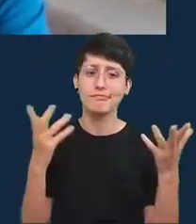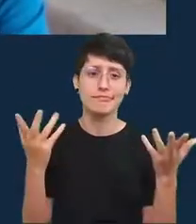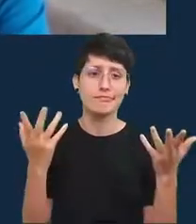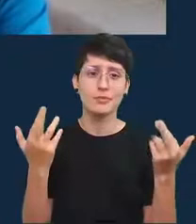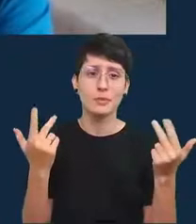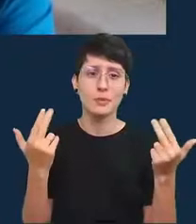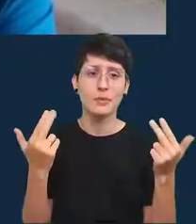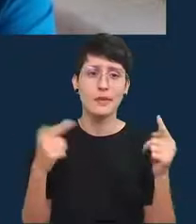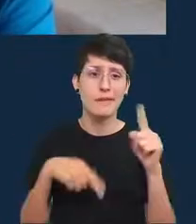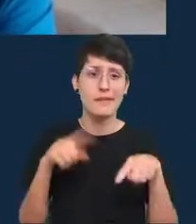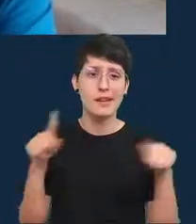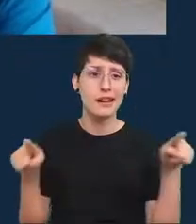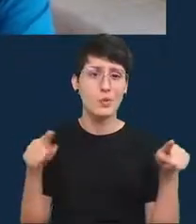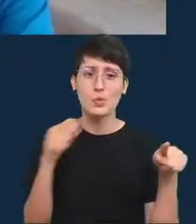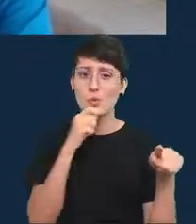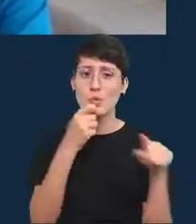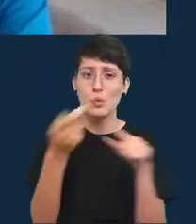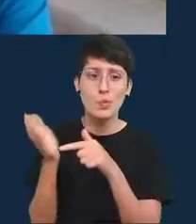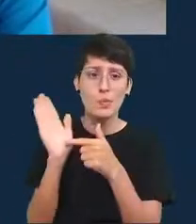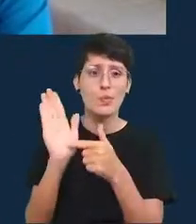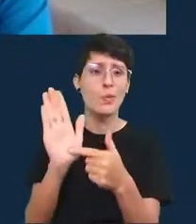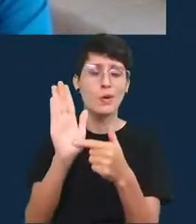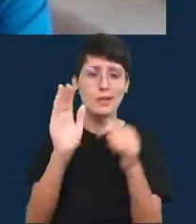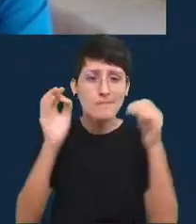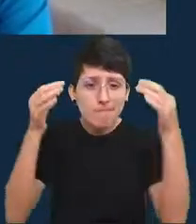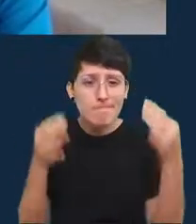amostras não estão sendo subidas